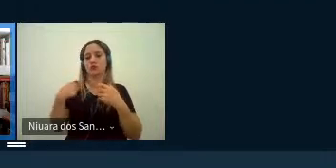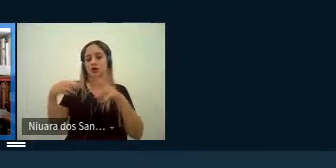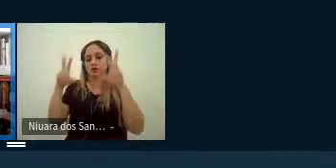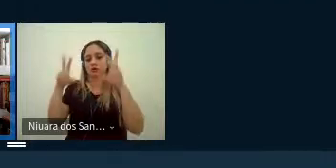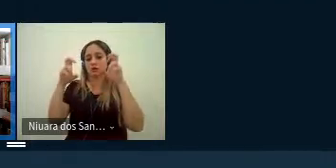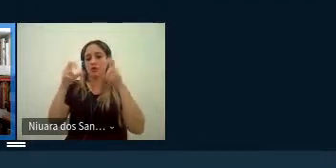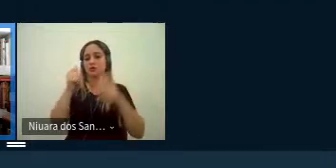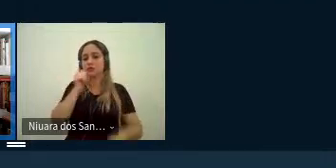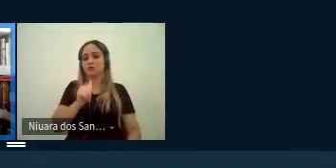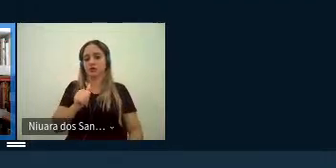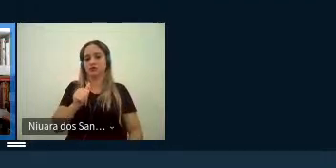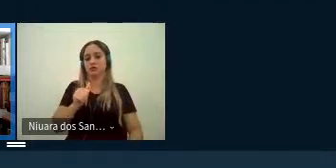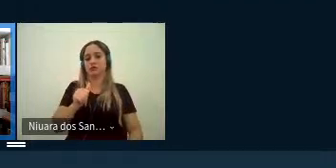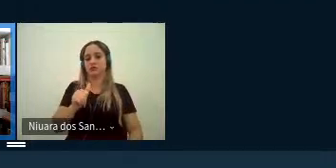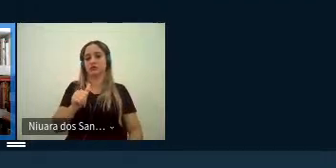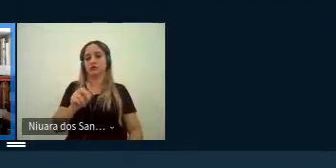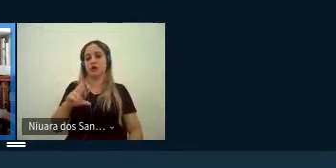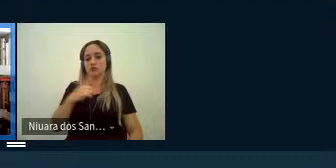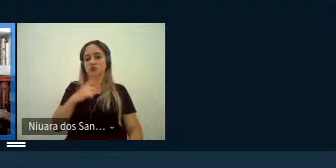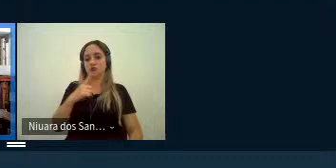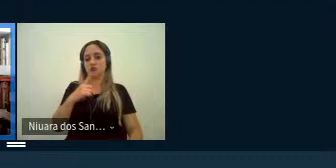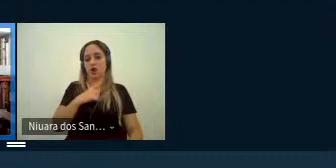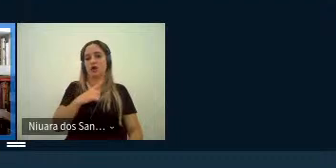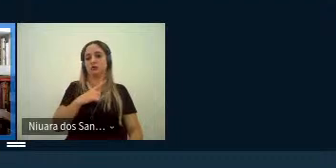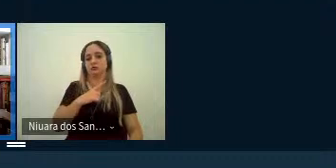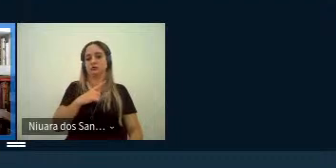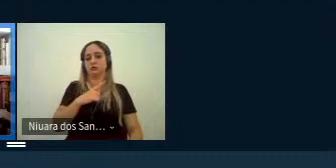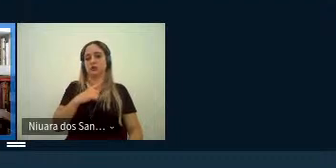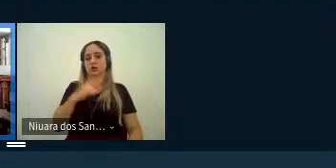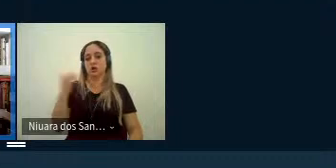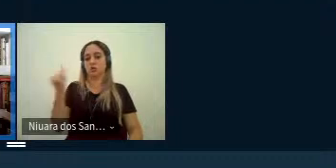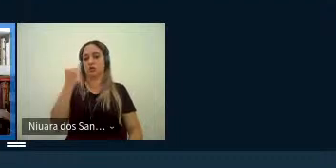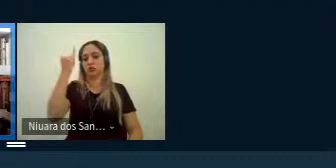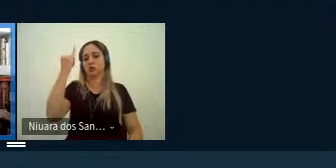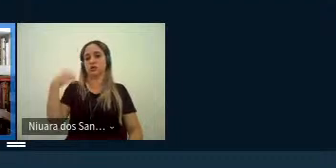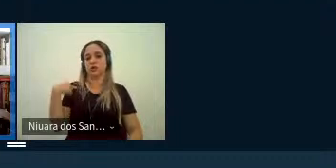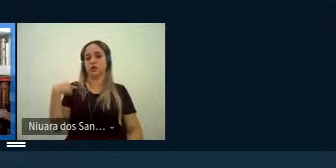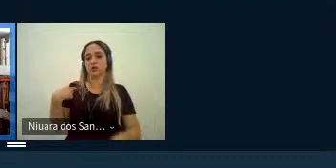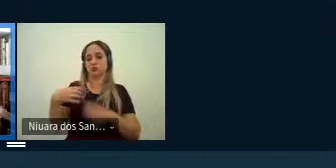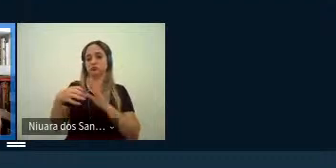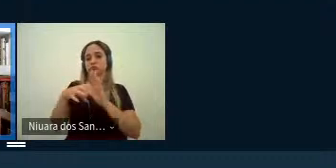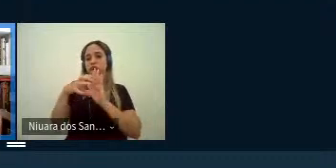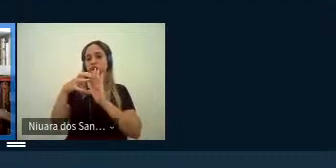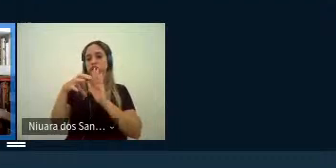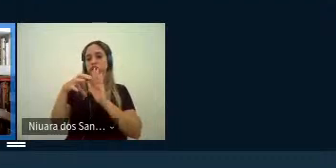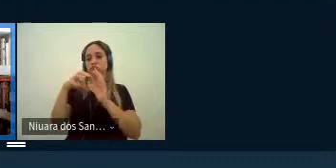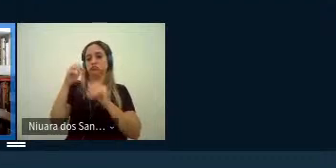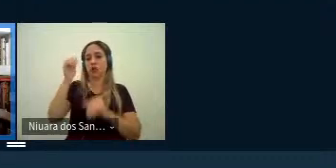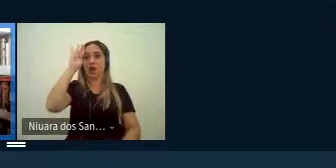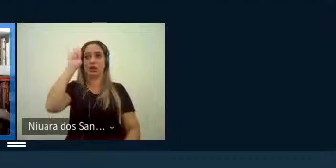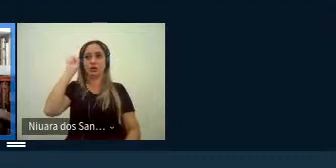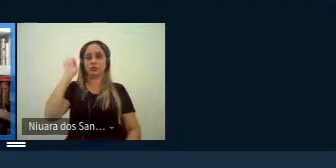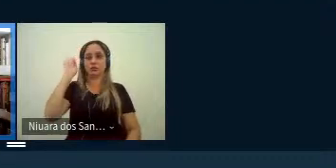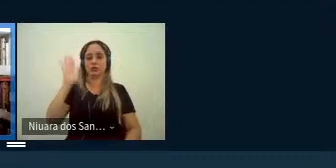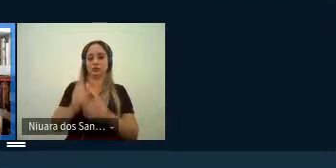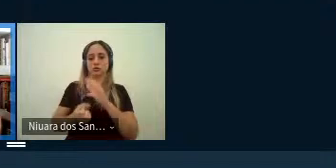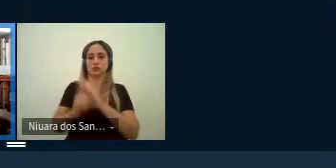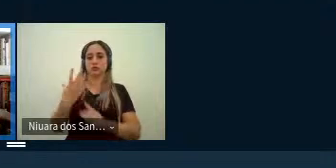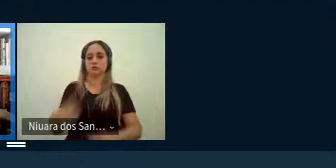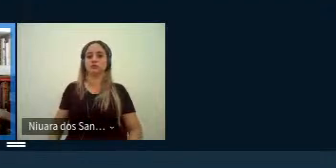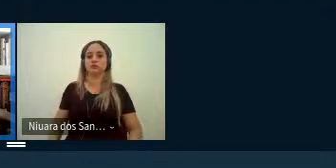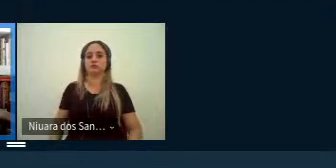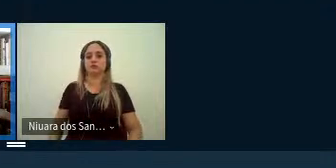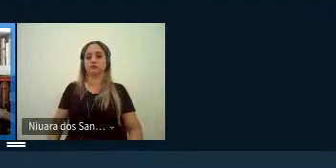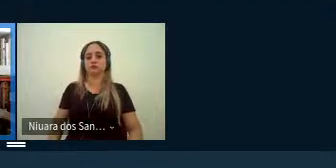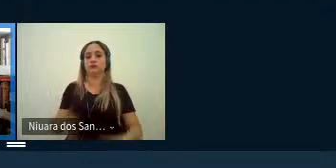feministas né passaram a ganhar um espaço e relevância nos escritos acadêmicos né e assim nós veremos daqui a pouco que os